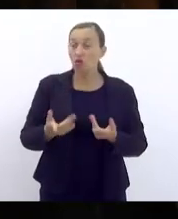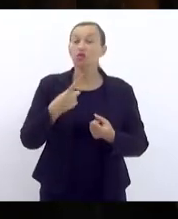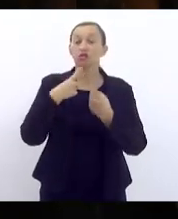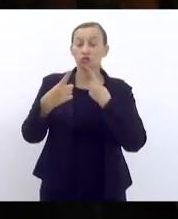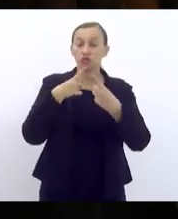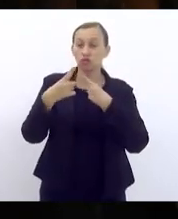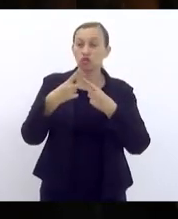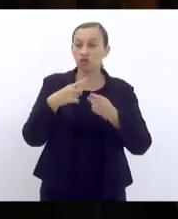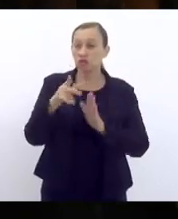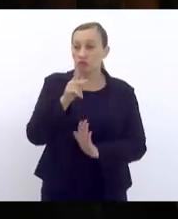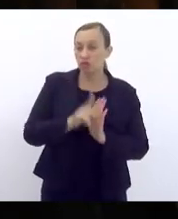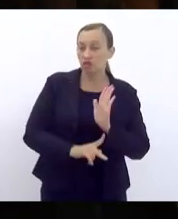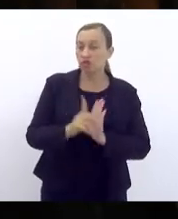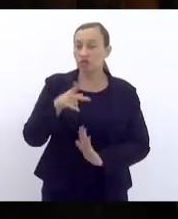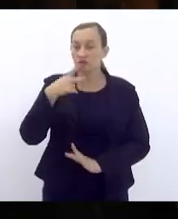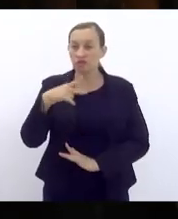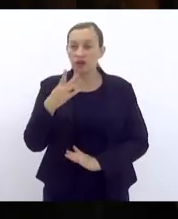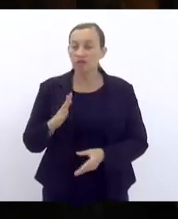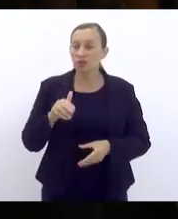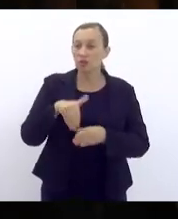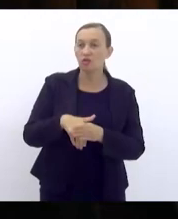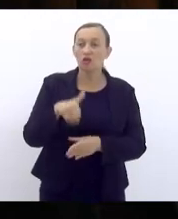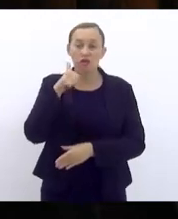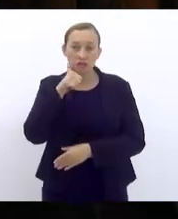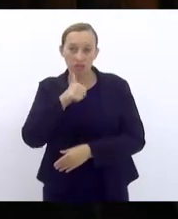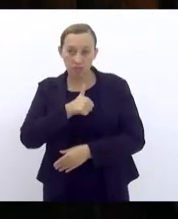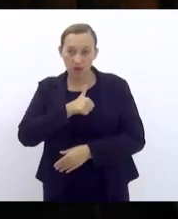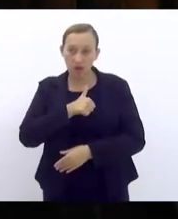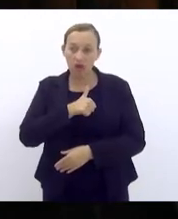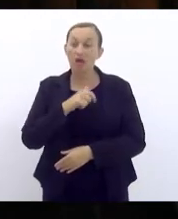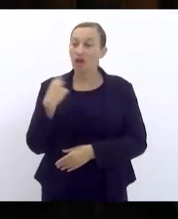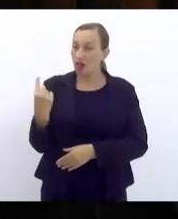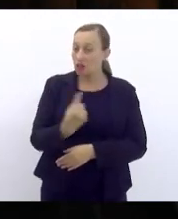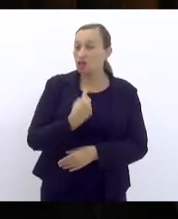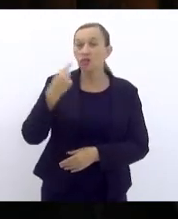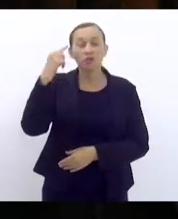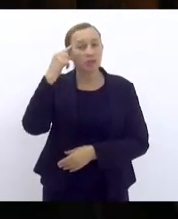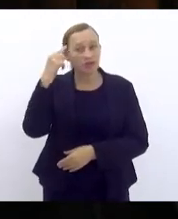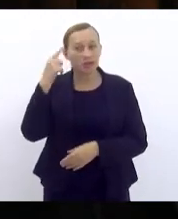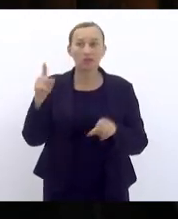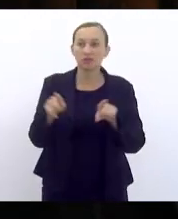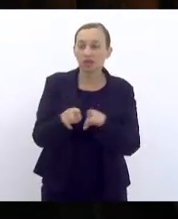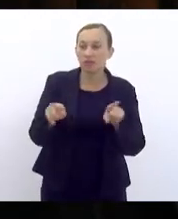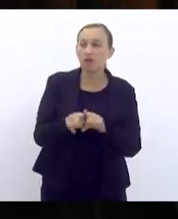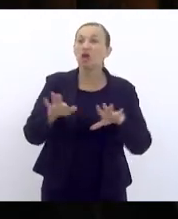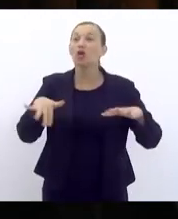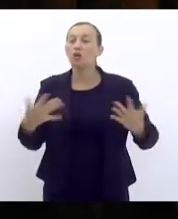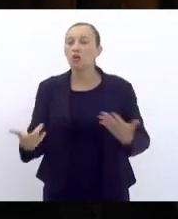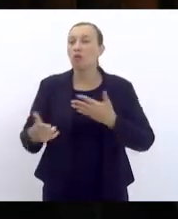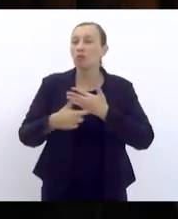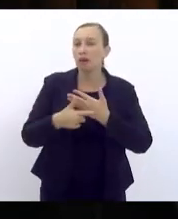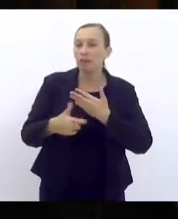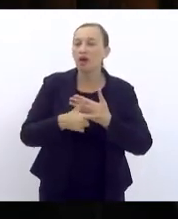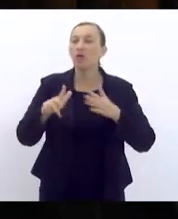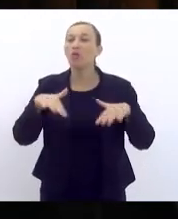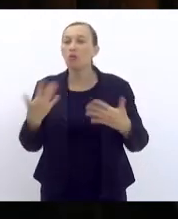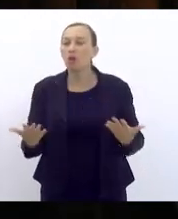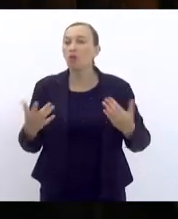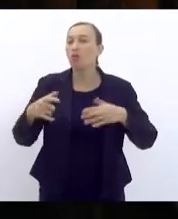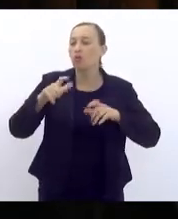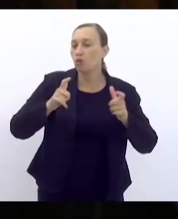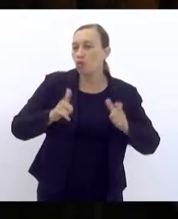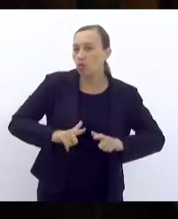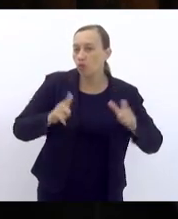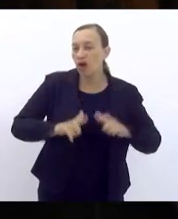projeto que fala sobre o voto feminino, é nós refletirmos também qual é o papel, qual é o lugar que